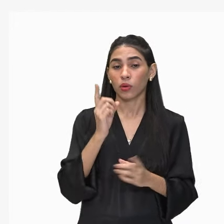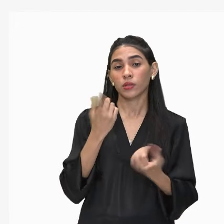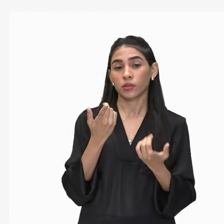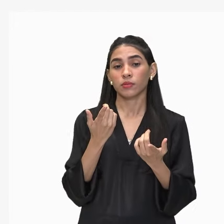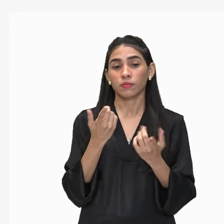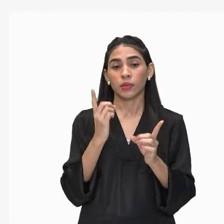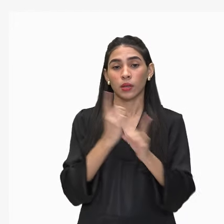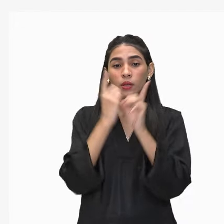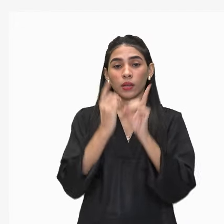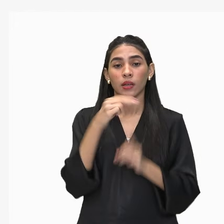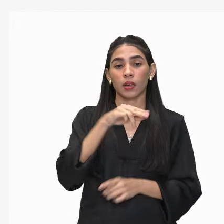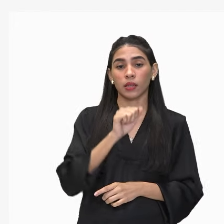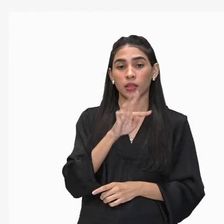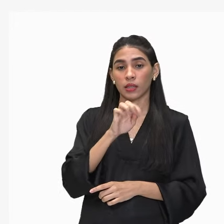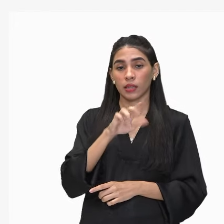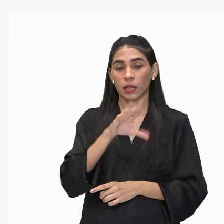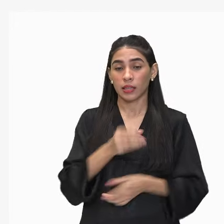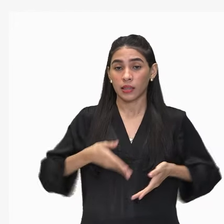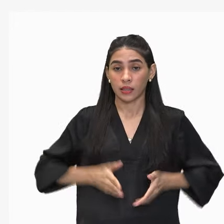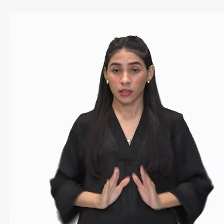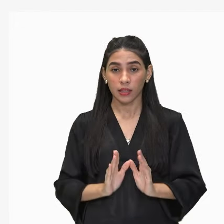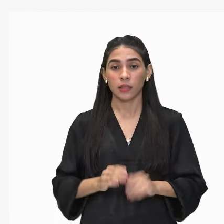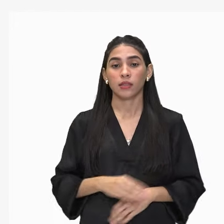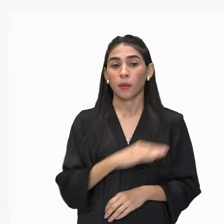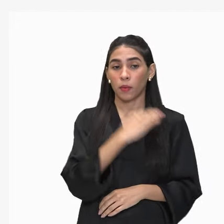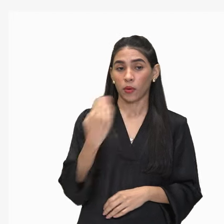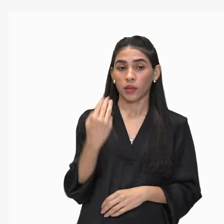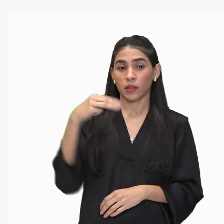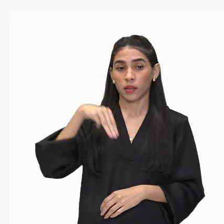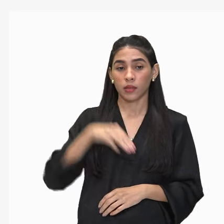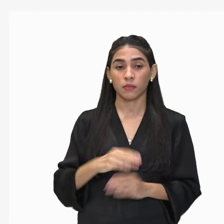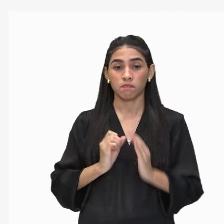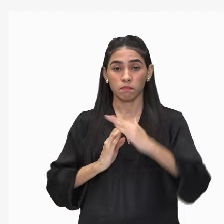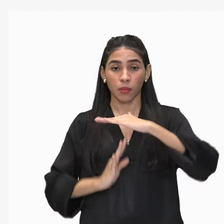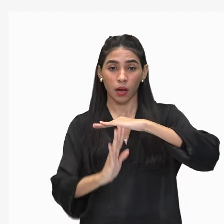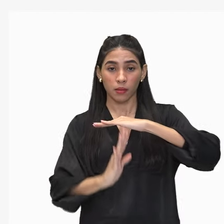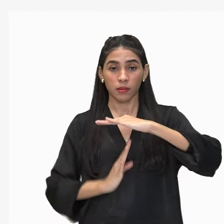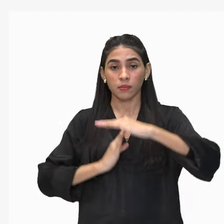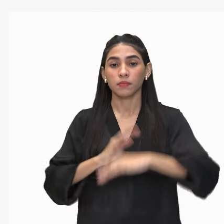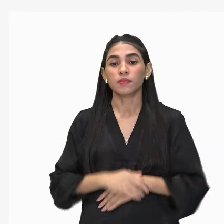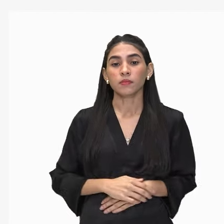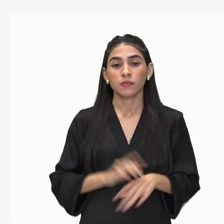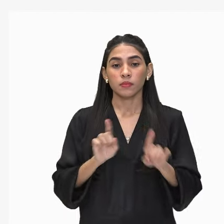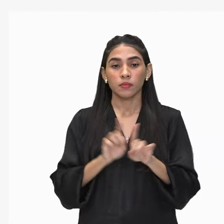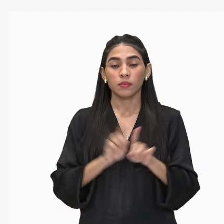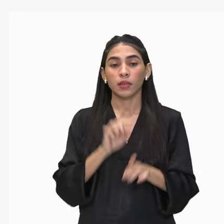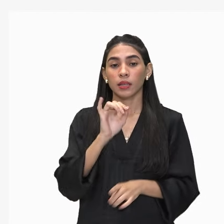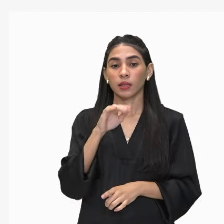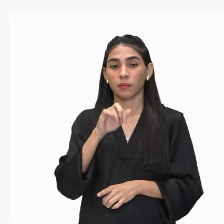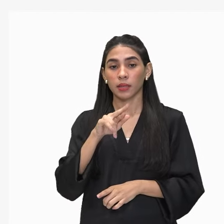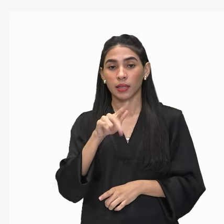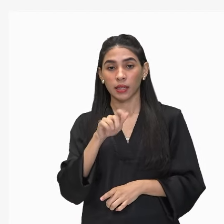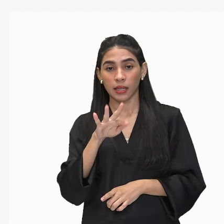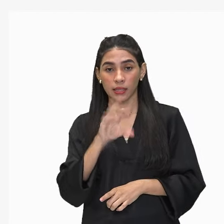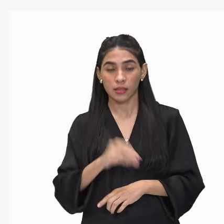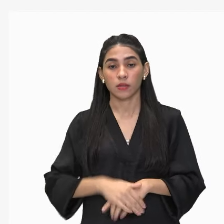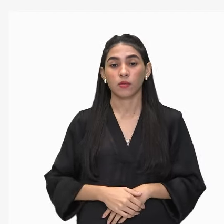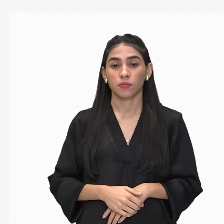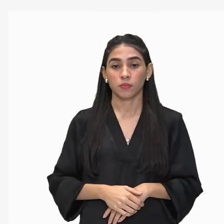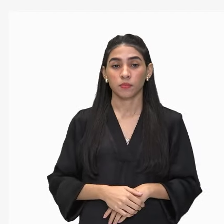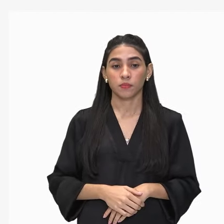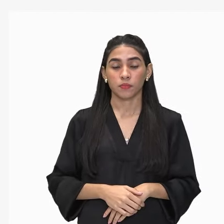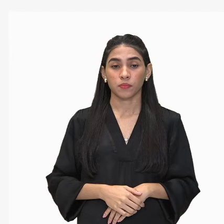natalidade N, mortalidade M, emigração E e imigração I, em número de